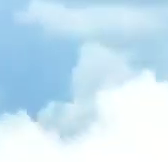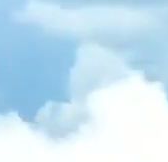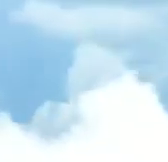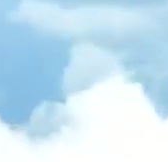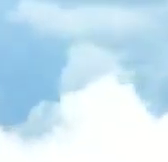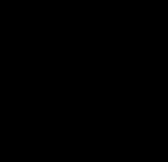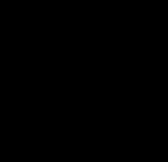Obrigada. Obrigada. Obrigada.